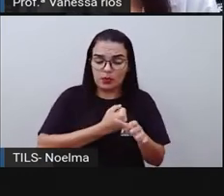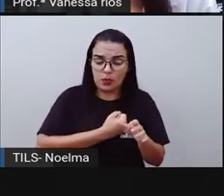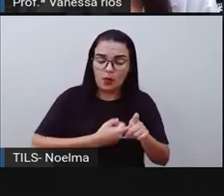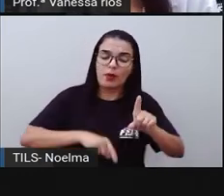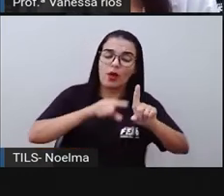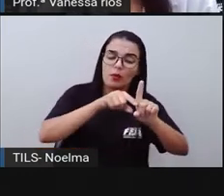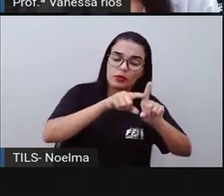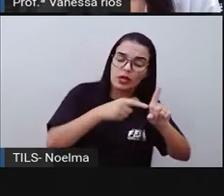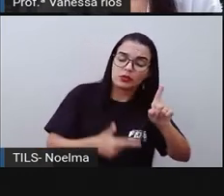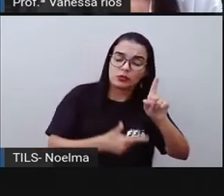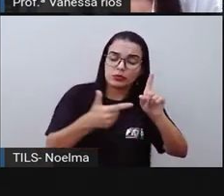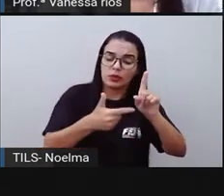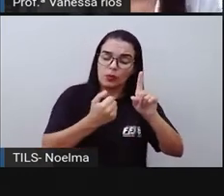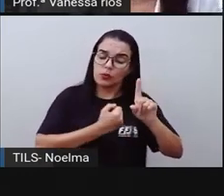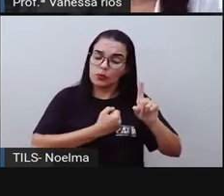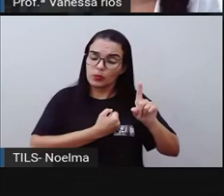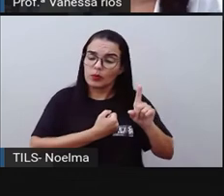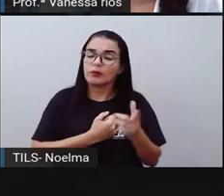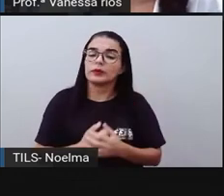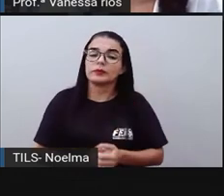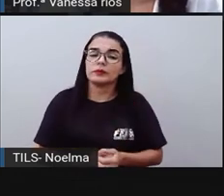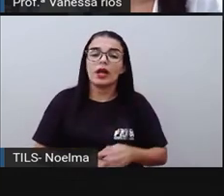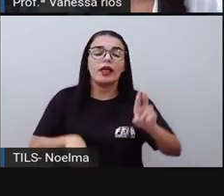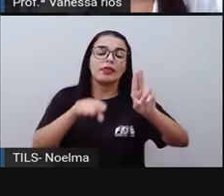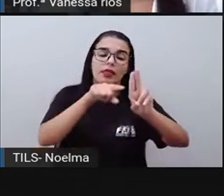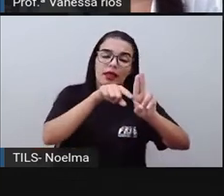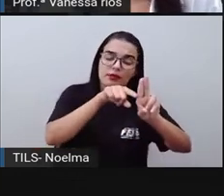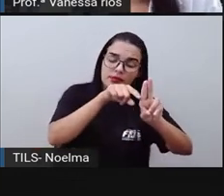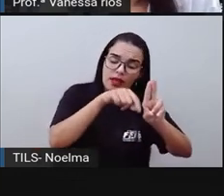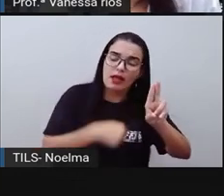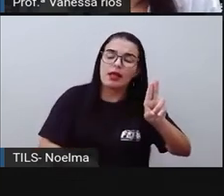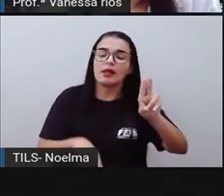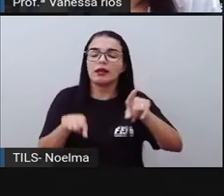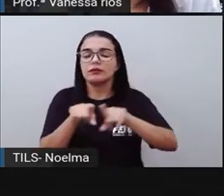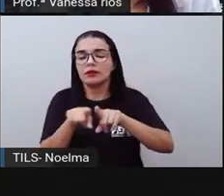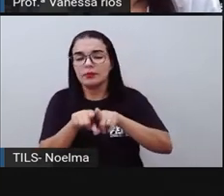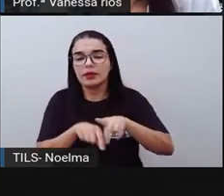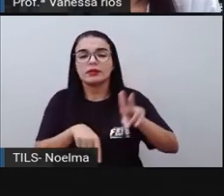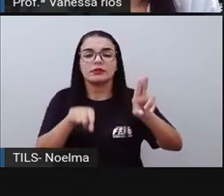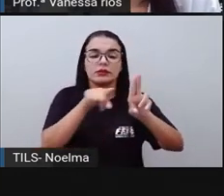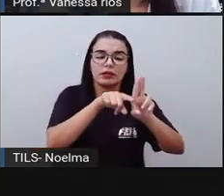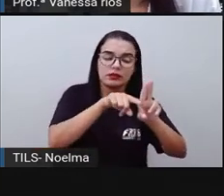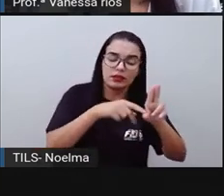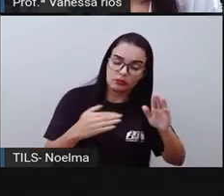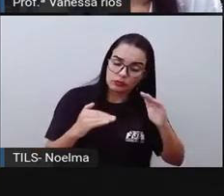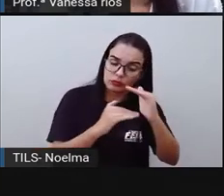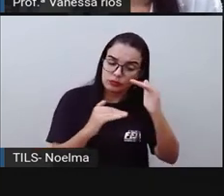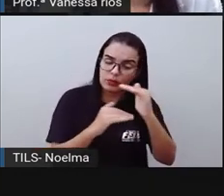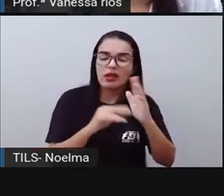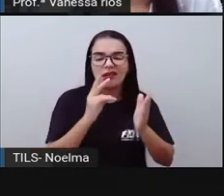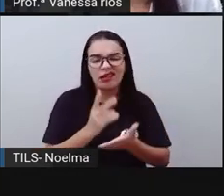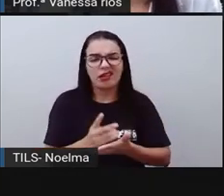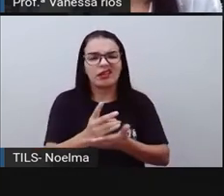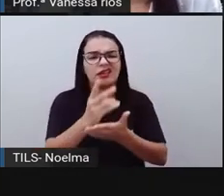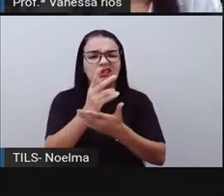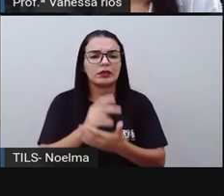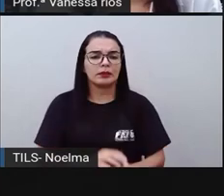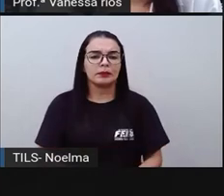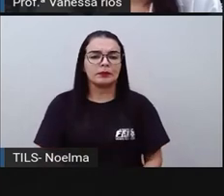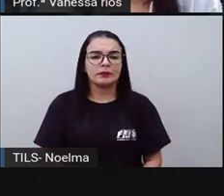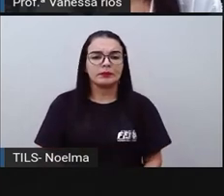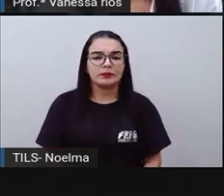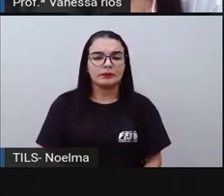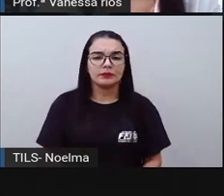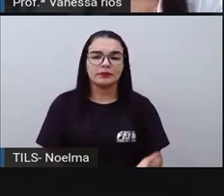do segundo número. Dezena do primeiro número com a dezena do segundo número, e assim sucessivamente.